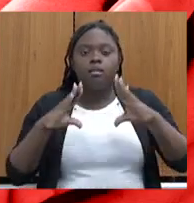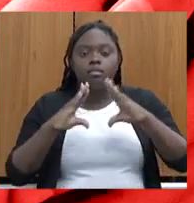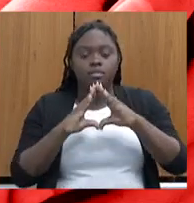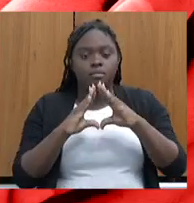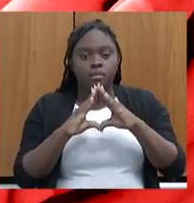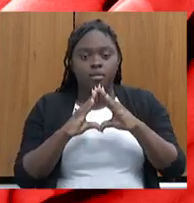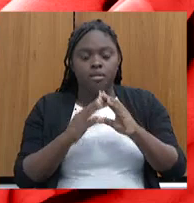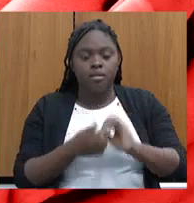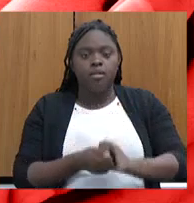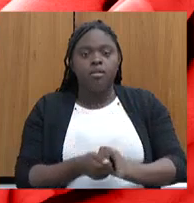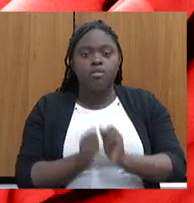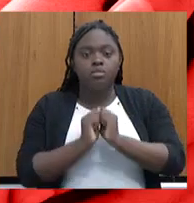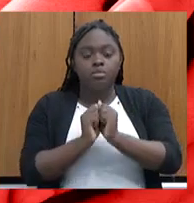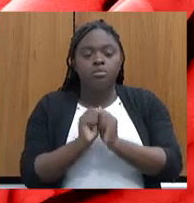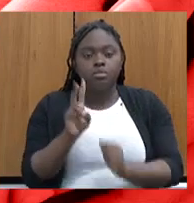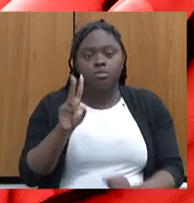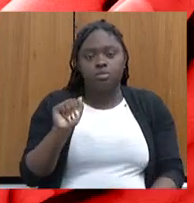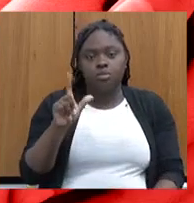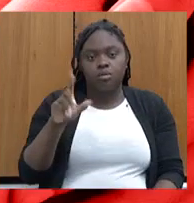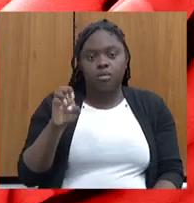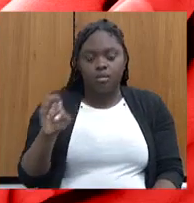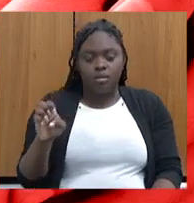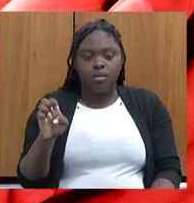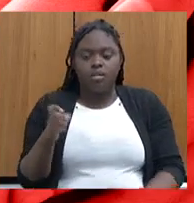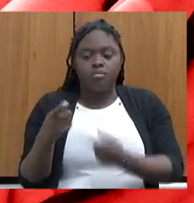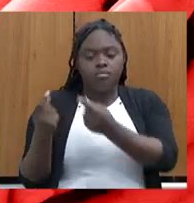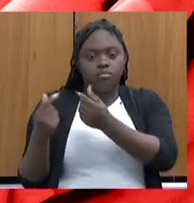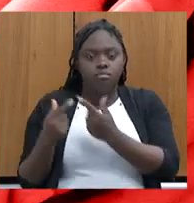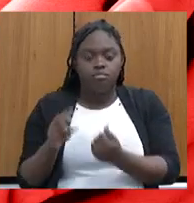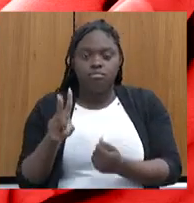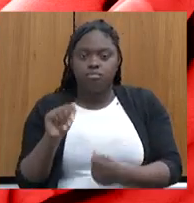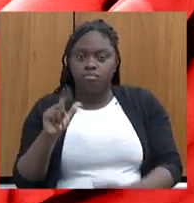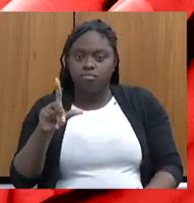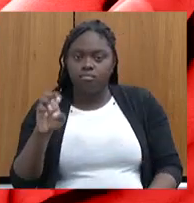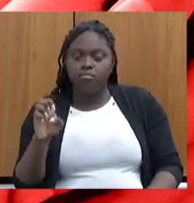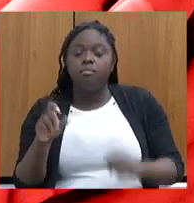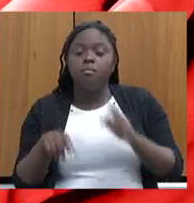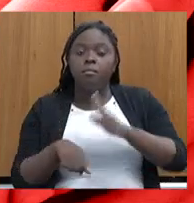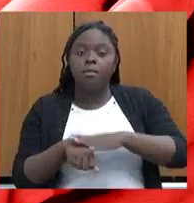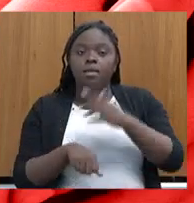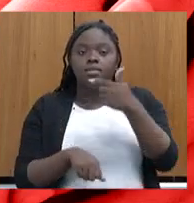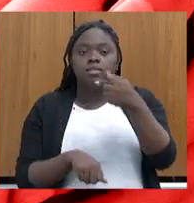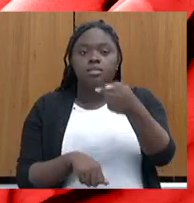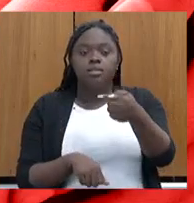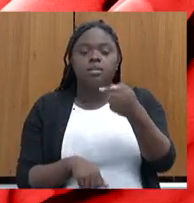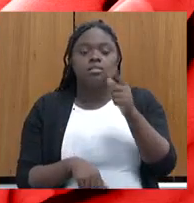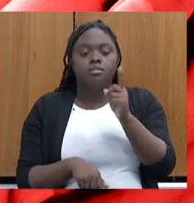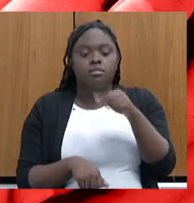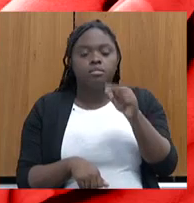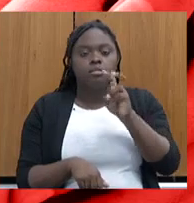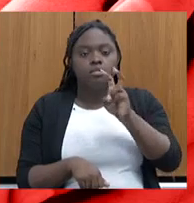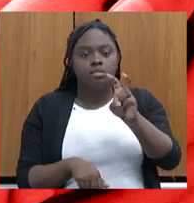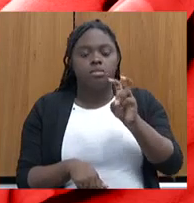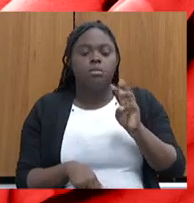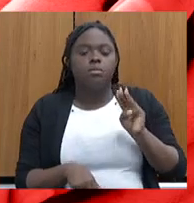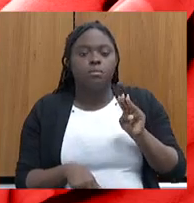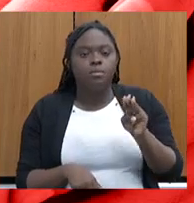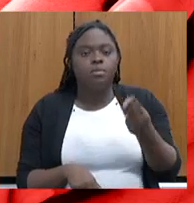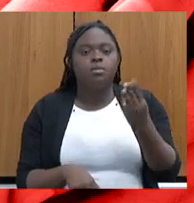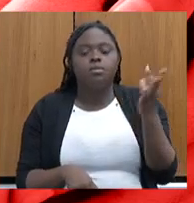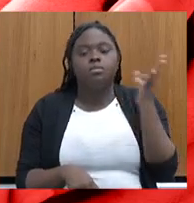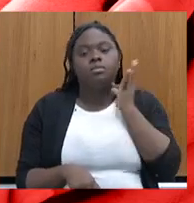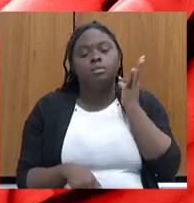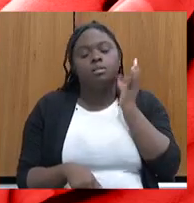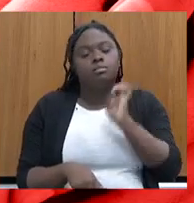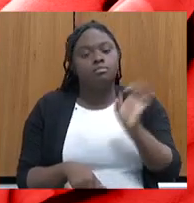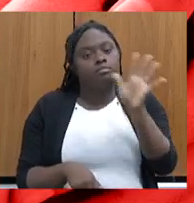com a Vale, Recurso da Vale, mais 7,5 milhões da Loteria Estadual de Minas Gerais. São 108 unidades